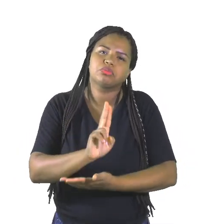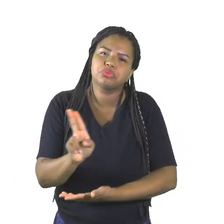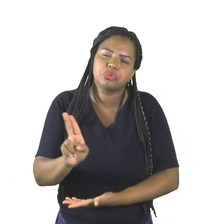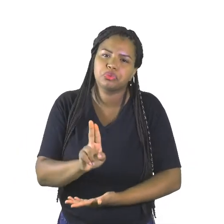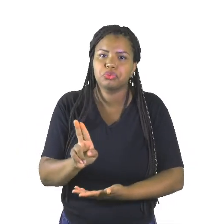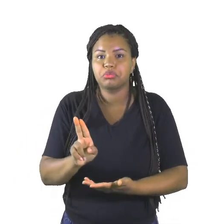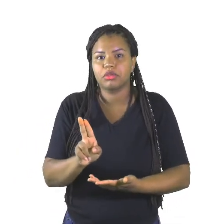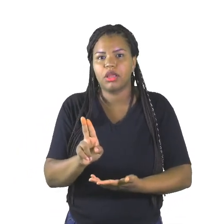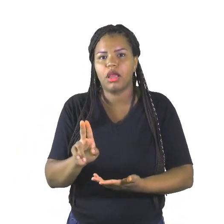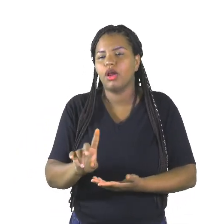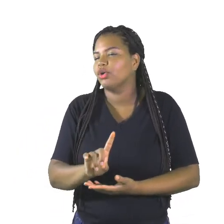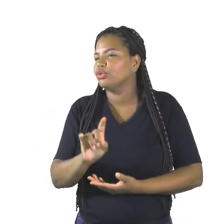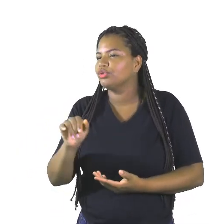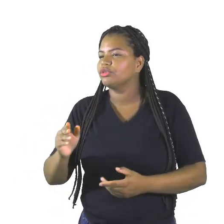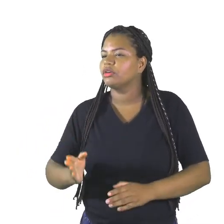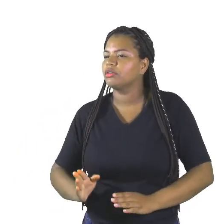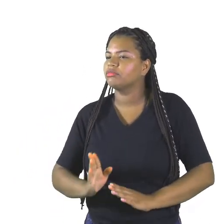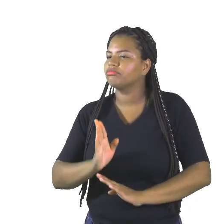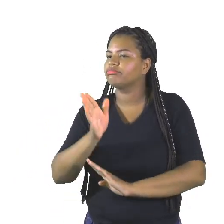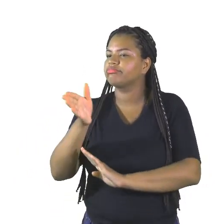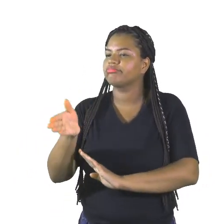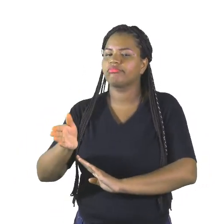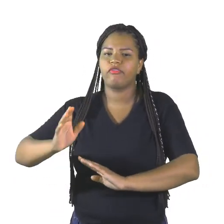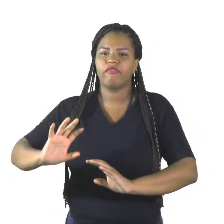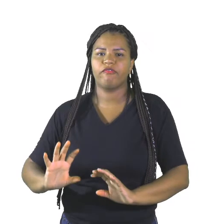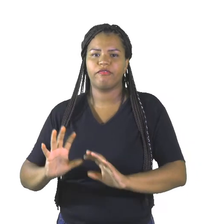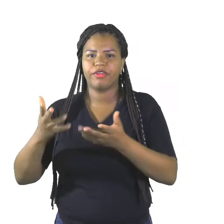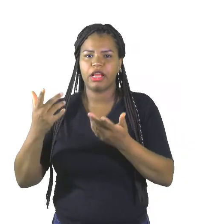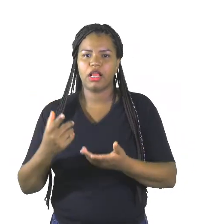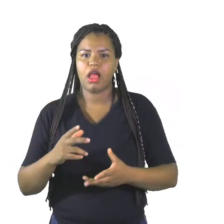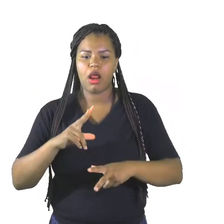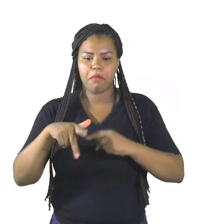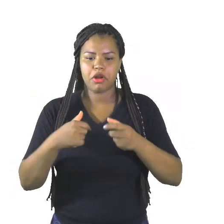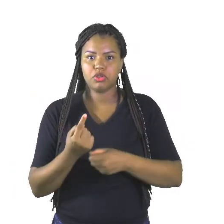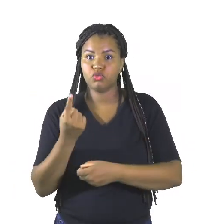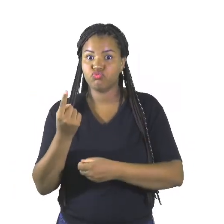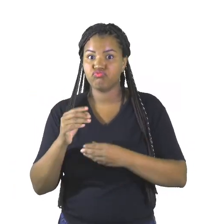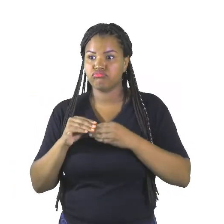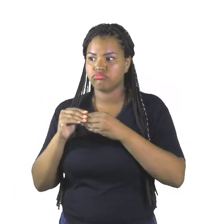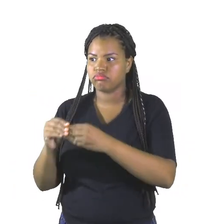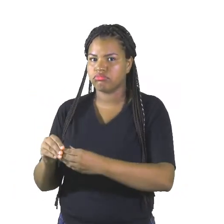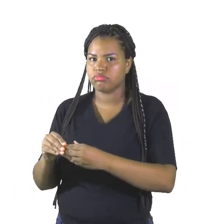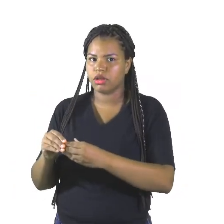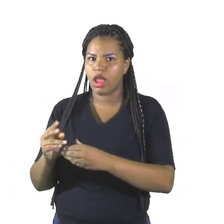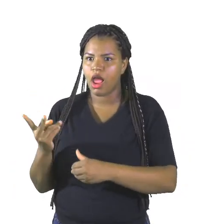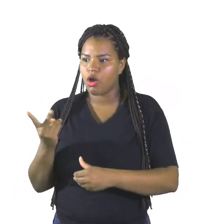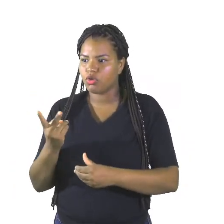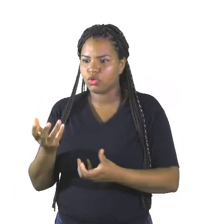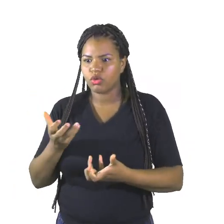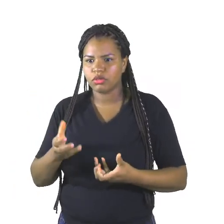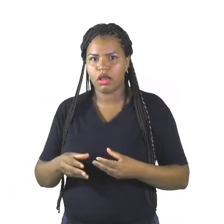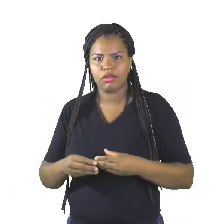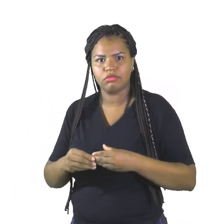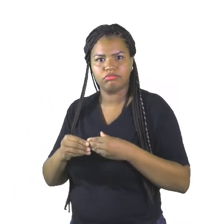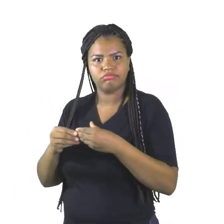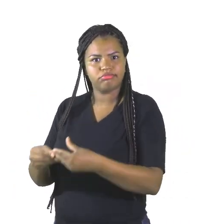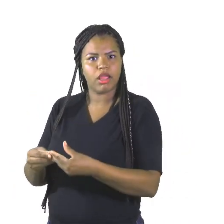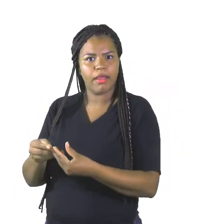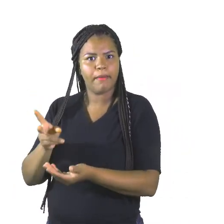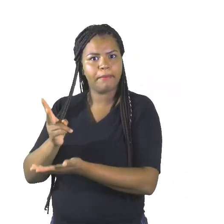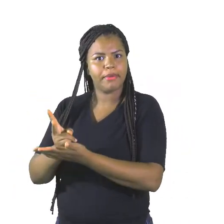um dia eles foram numa festa e levaram só um presente. E os dois queriam dar esse presente para aniversariante.